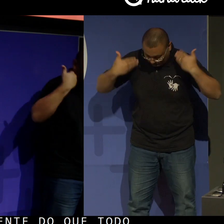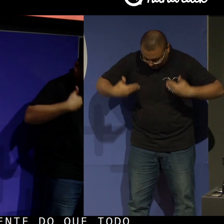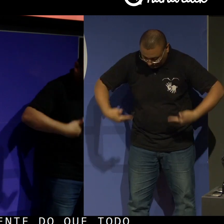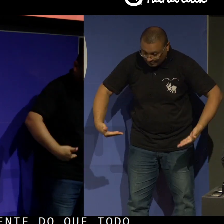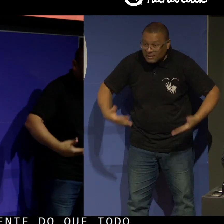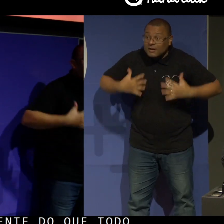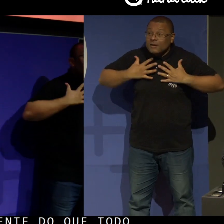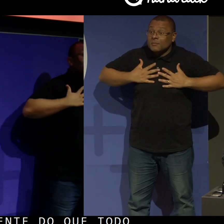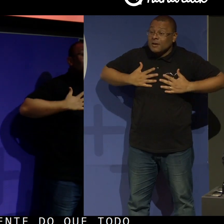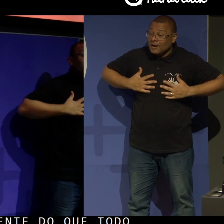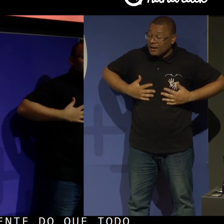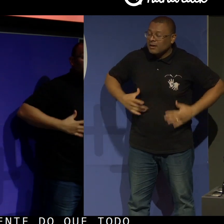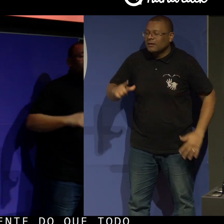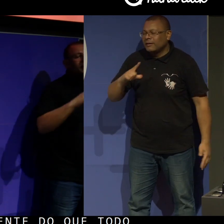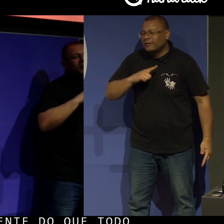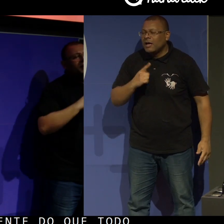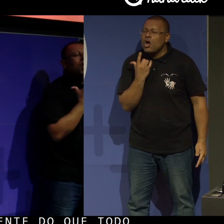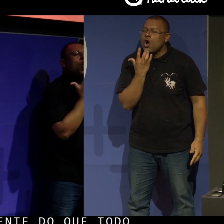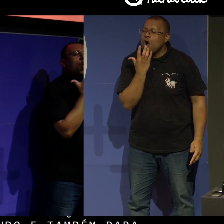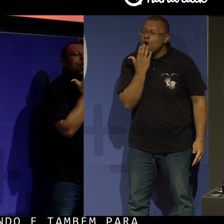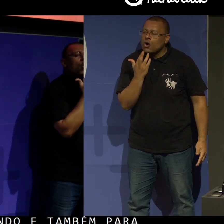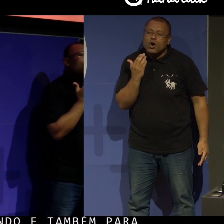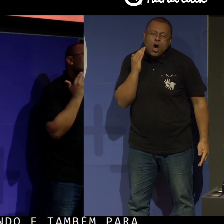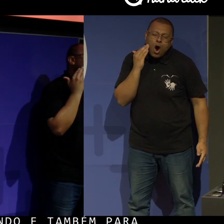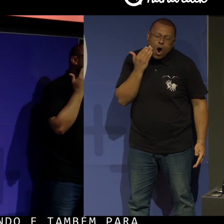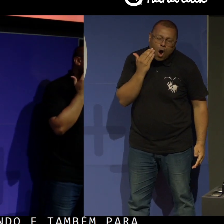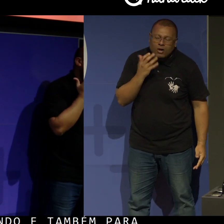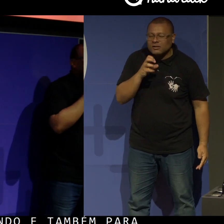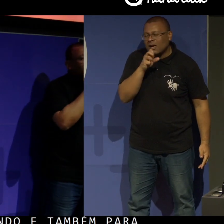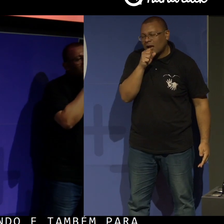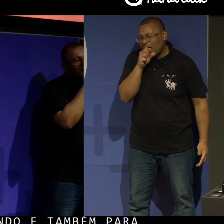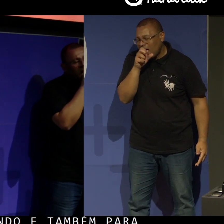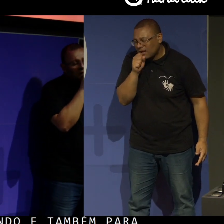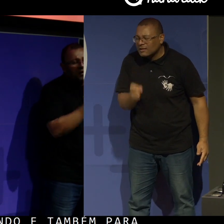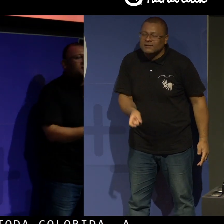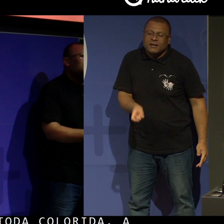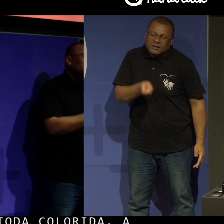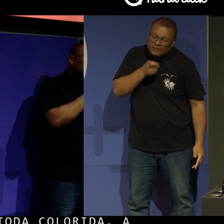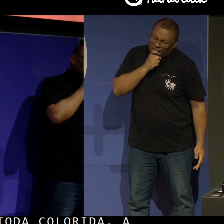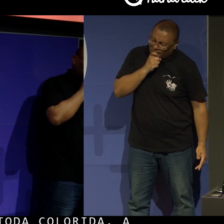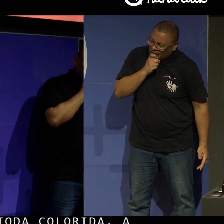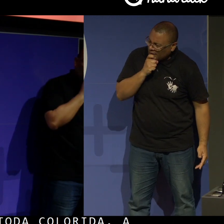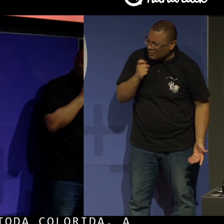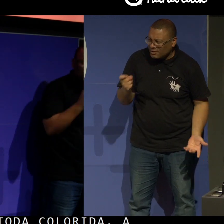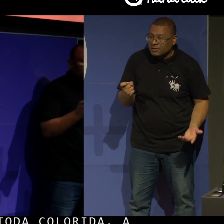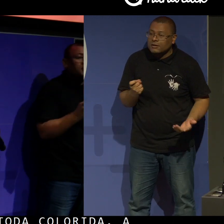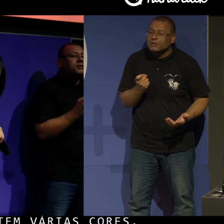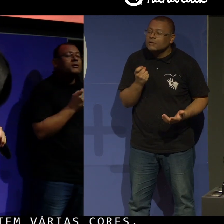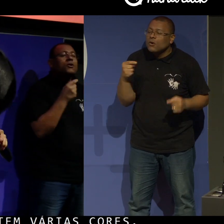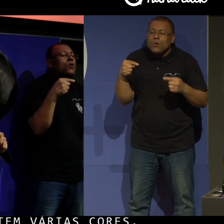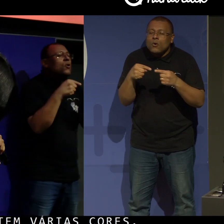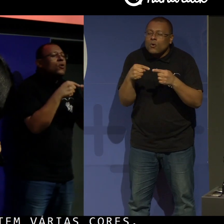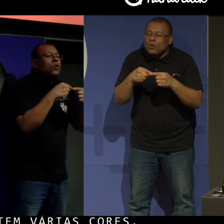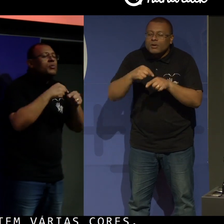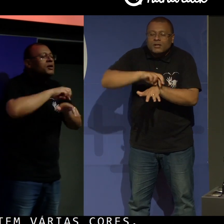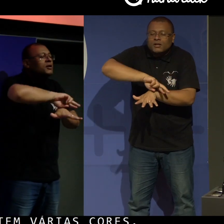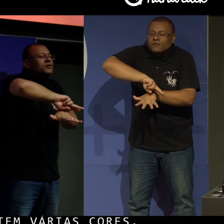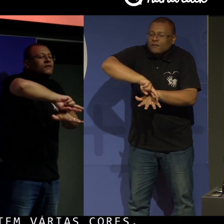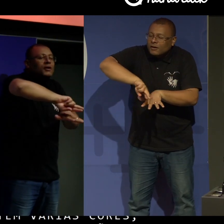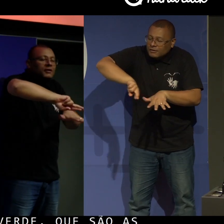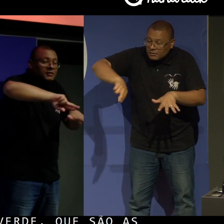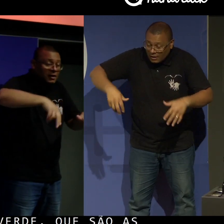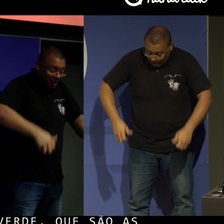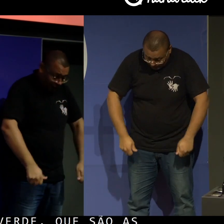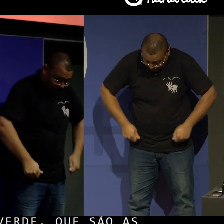a minha camiseta tem várias cores, rosa, laranja, verde, que são as cores da diversidade. Eu estou usando calça